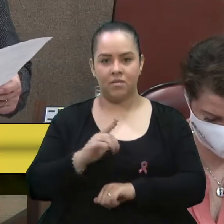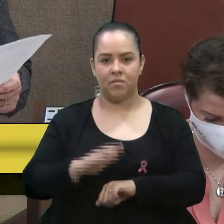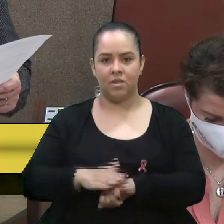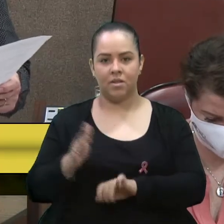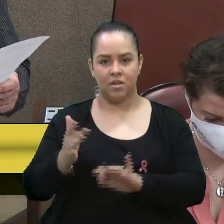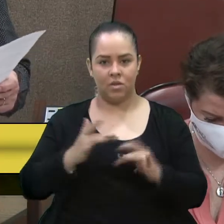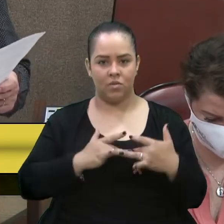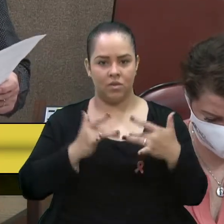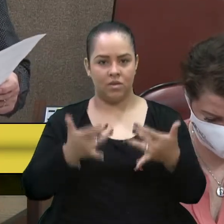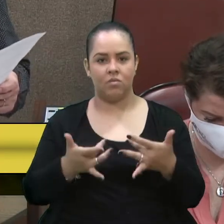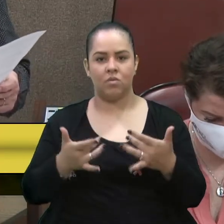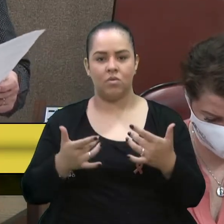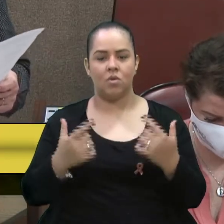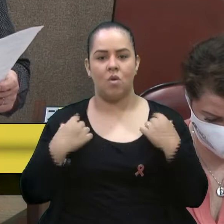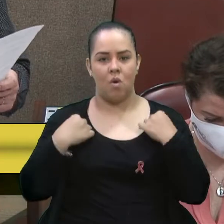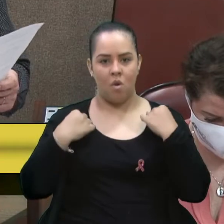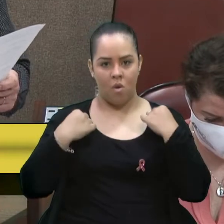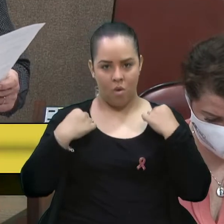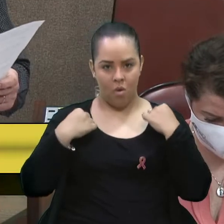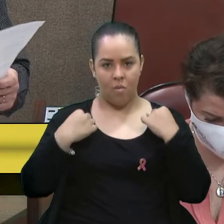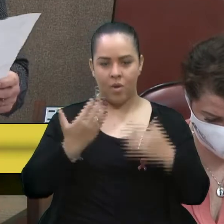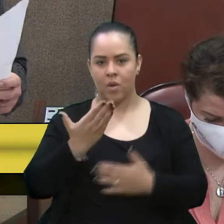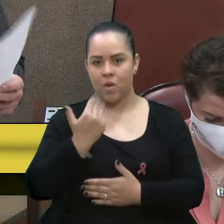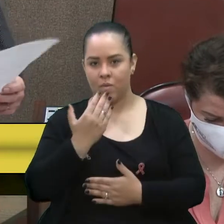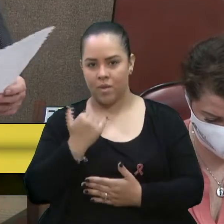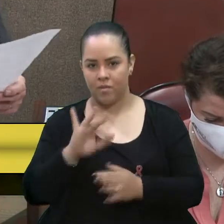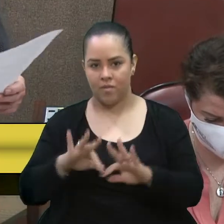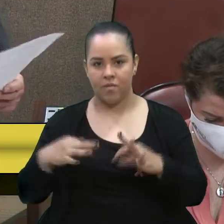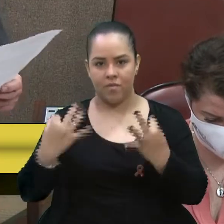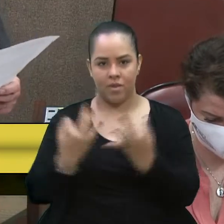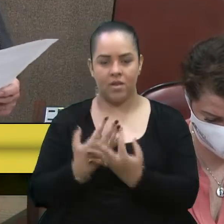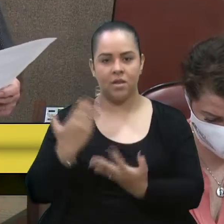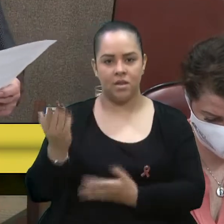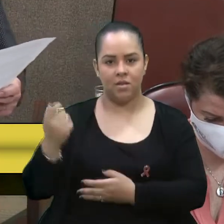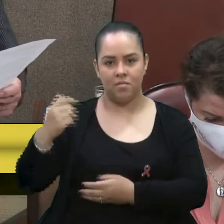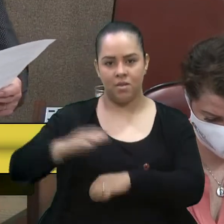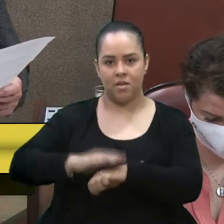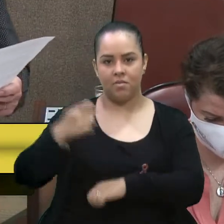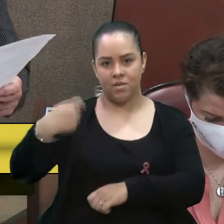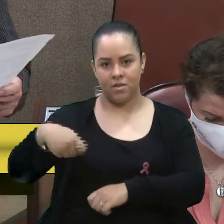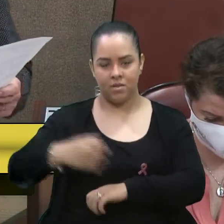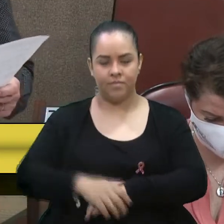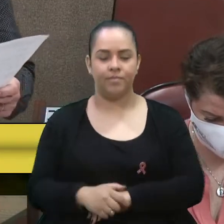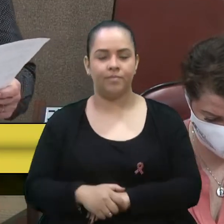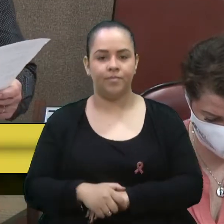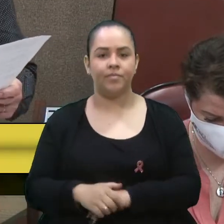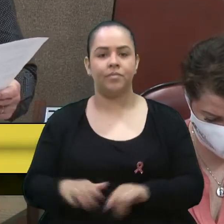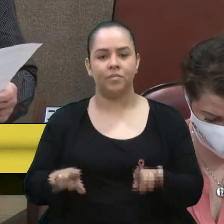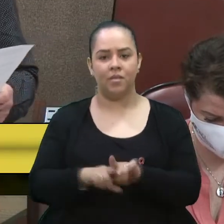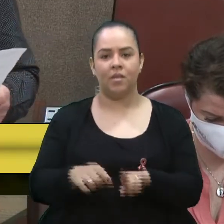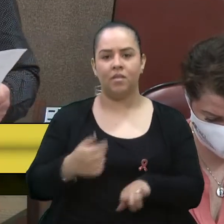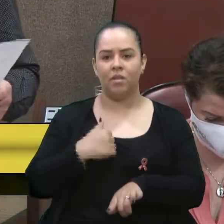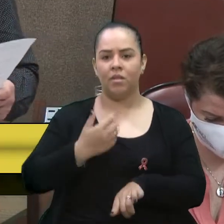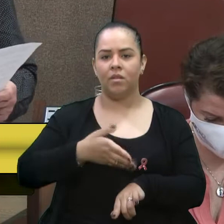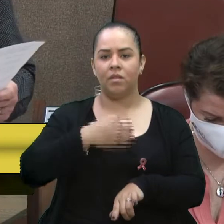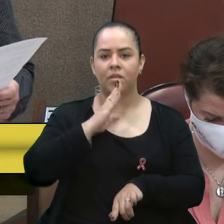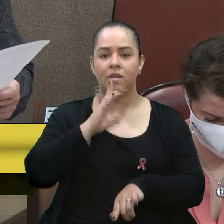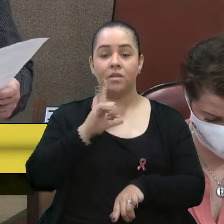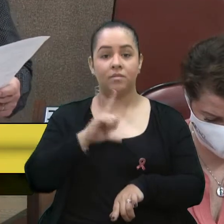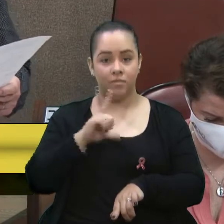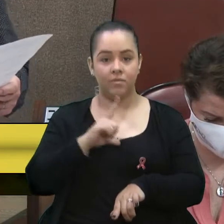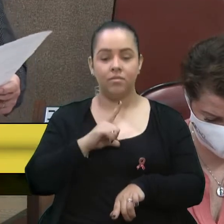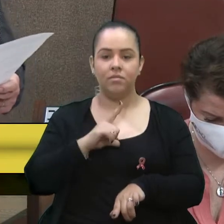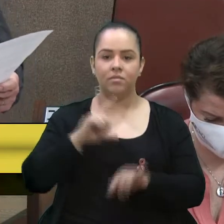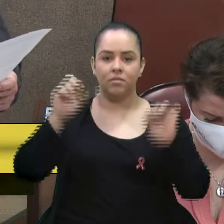de agasalhos e alimentos para as famílias que necessitam. Além de conhecer e receber a bênção,